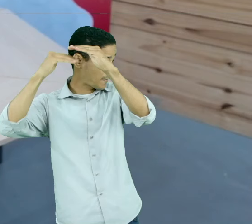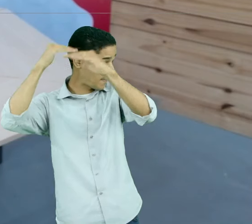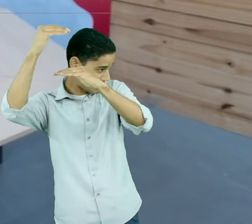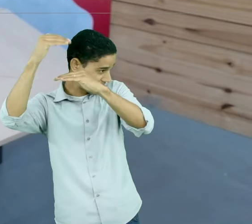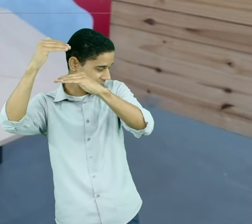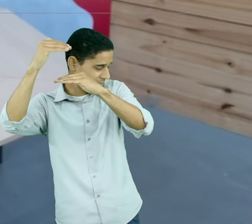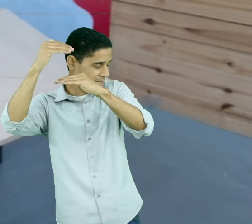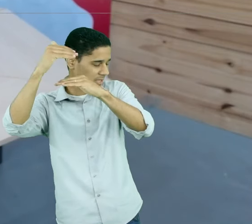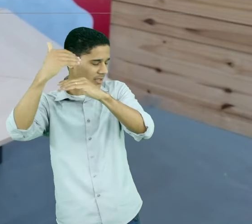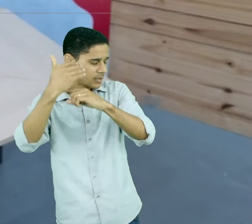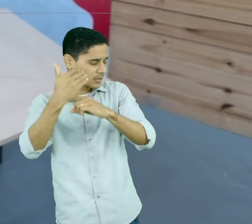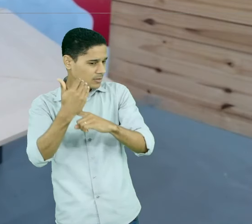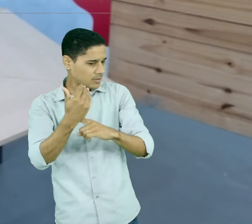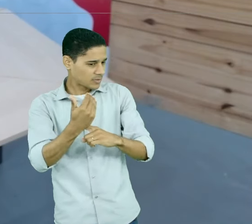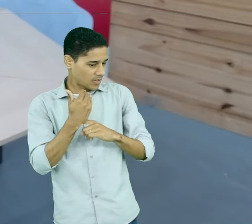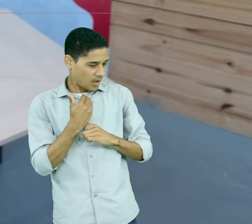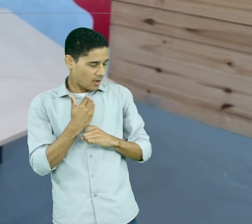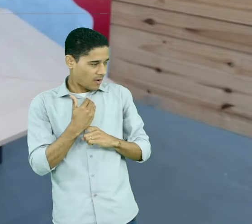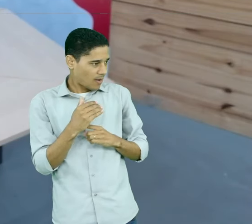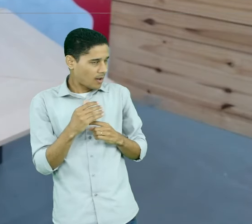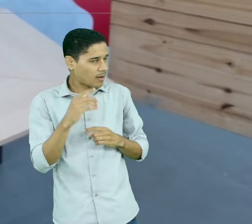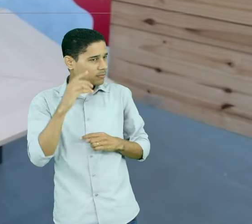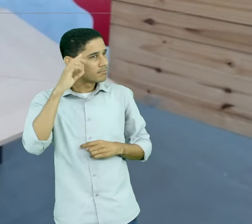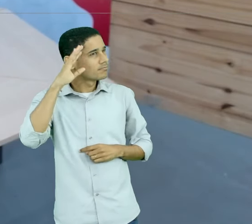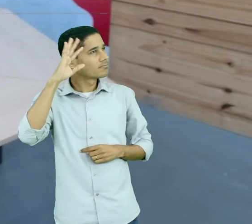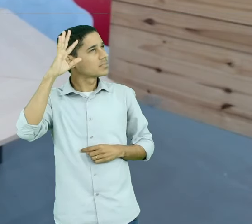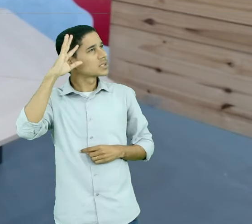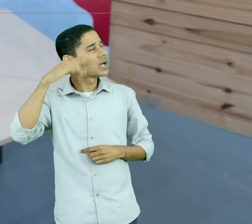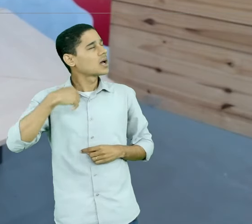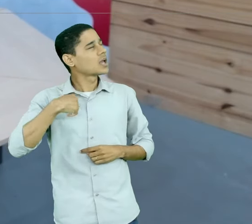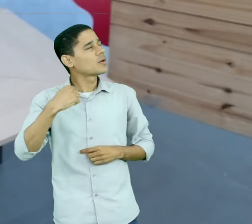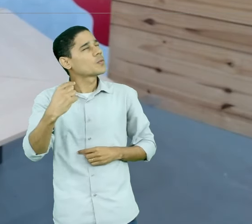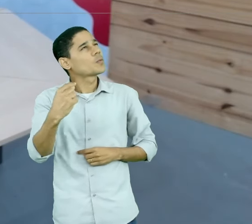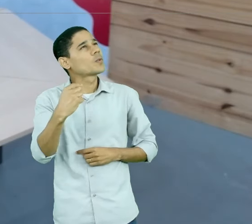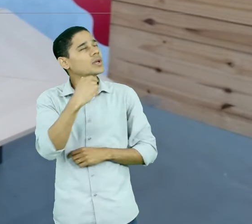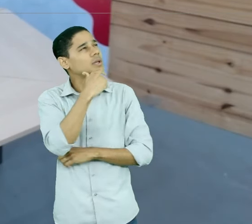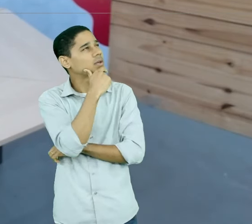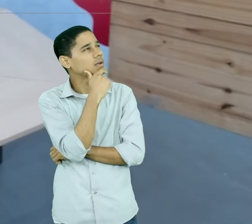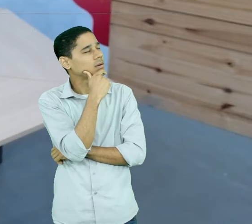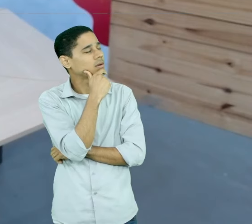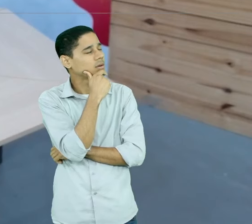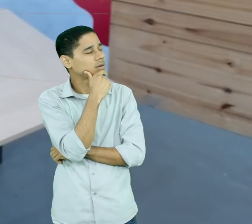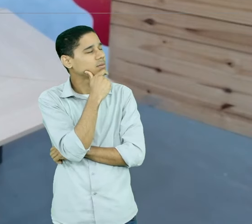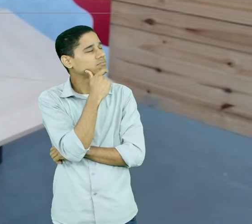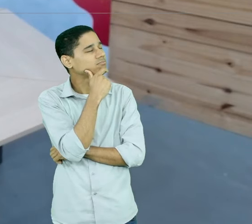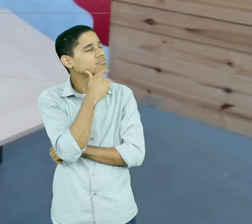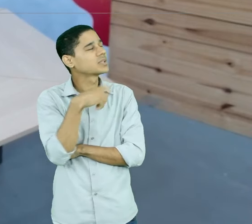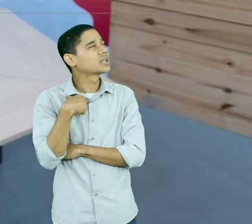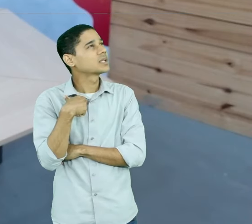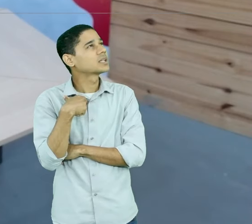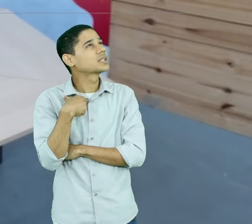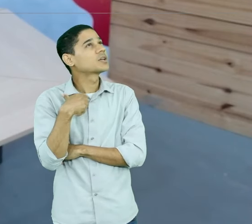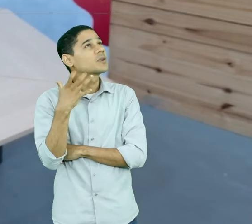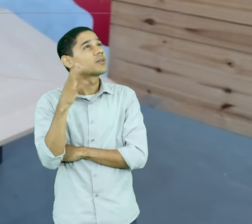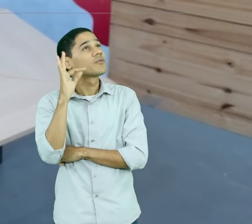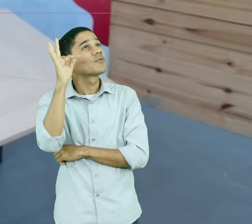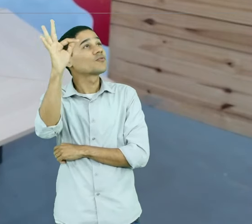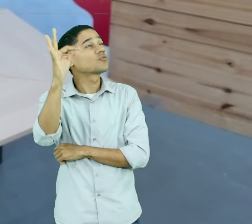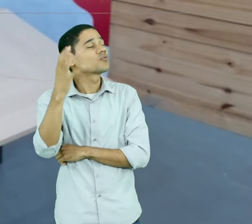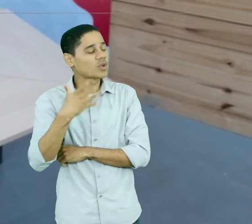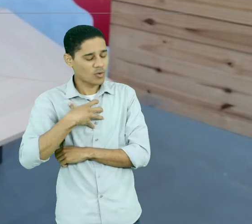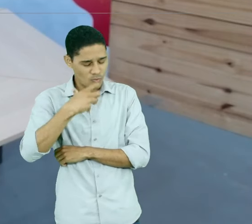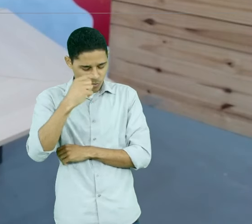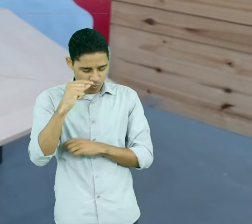pensar em quem nós somos e projetar o que gostaríamos de ser. E, nesse sentido,